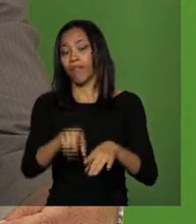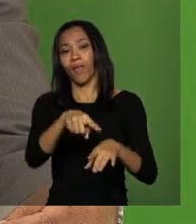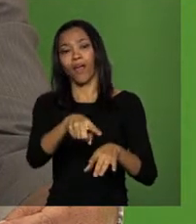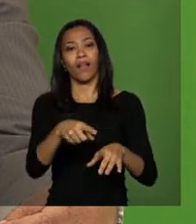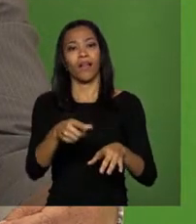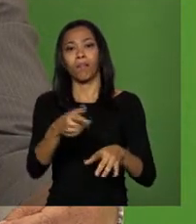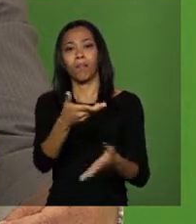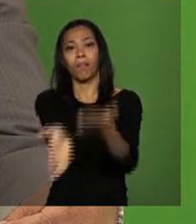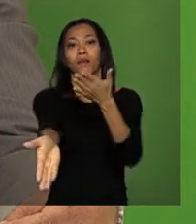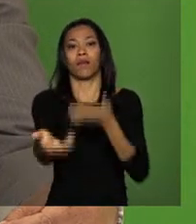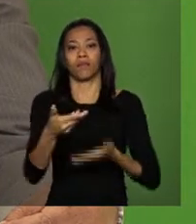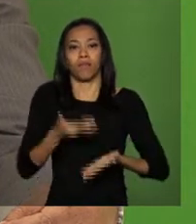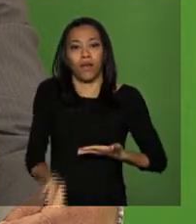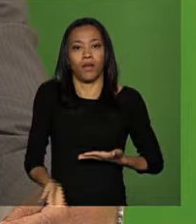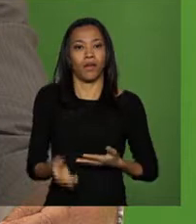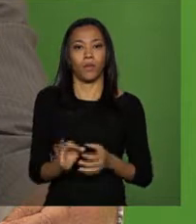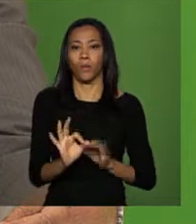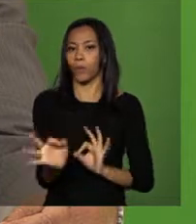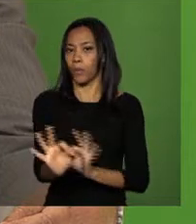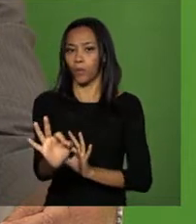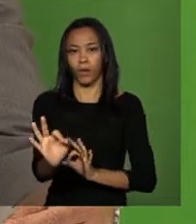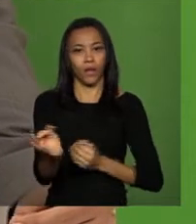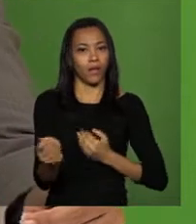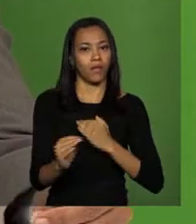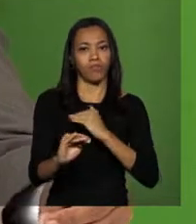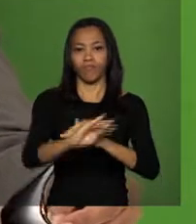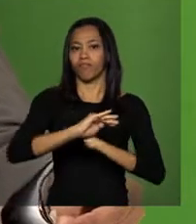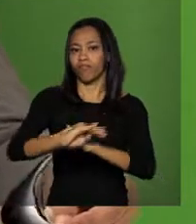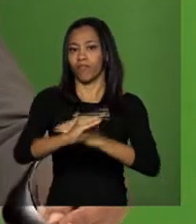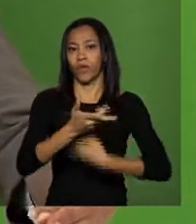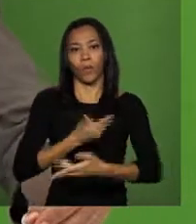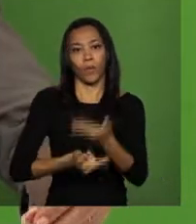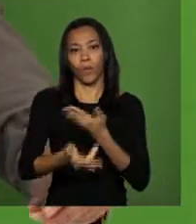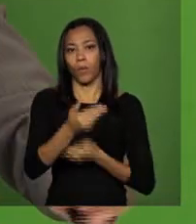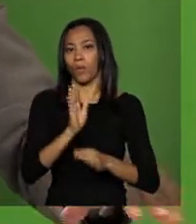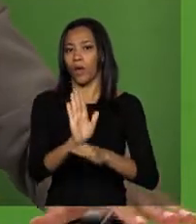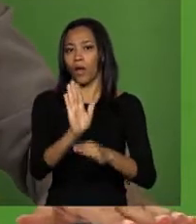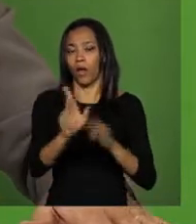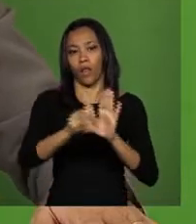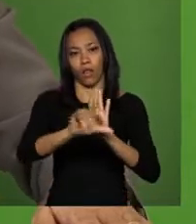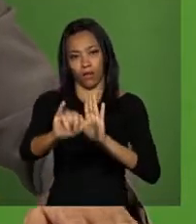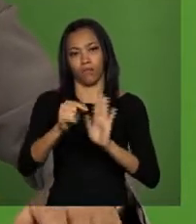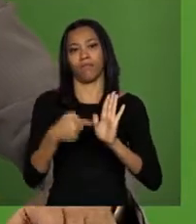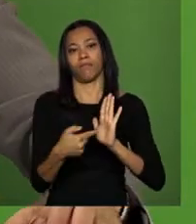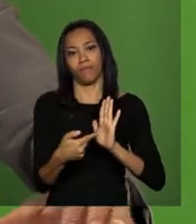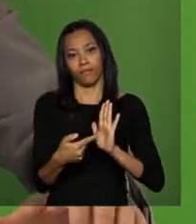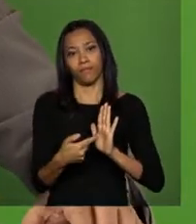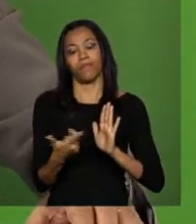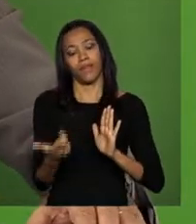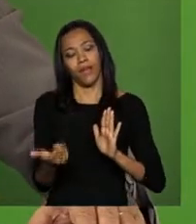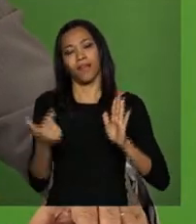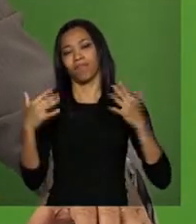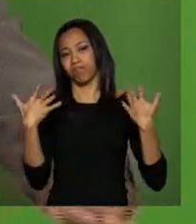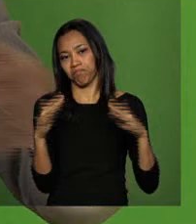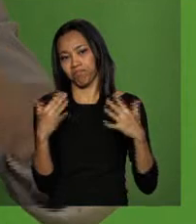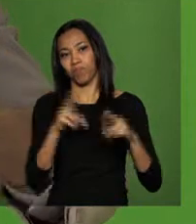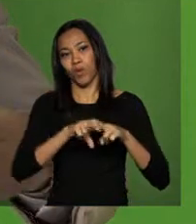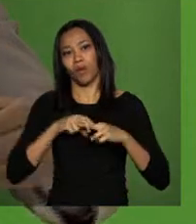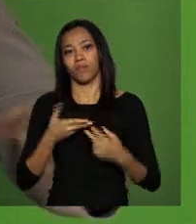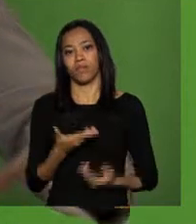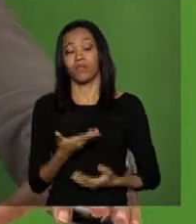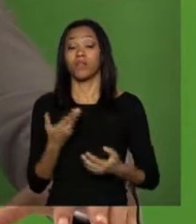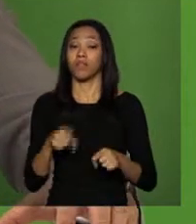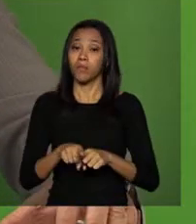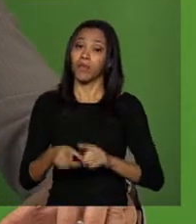prejuízo para ninguém. Então, eu acho que ela deve ser saudada exatamente por causa disso. E